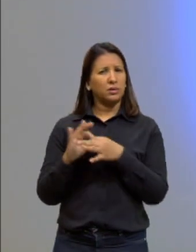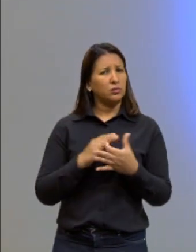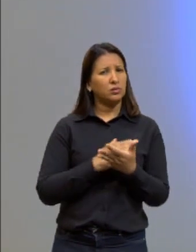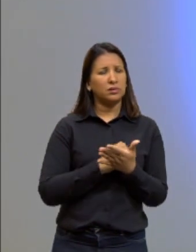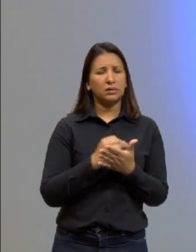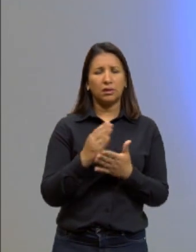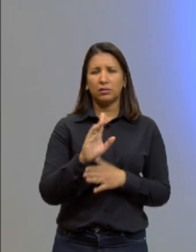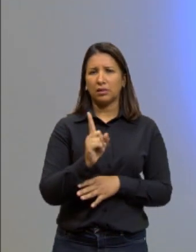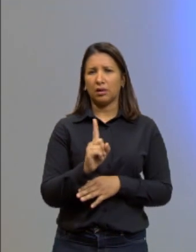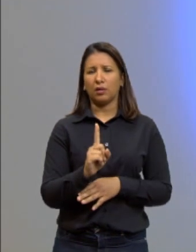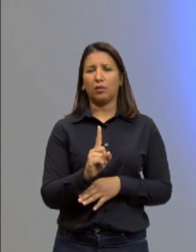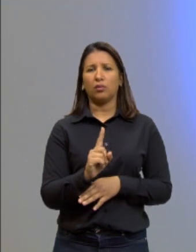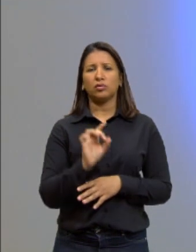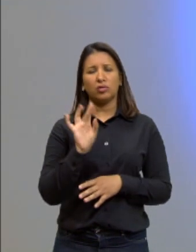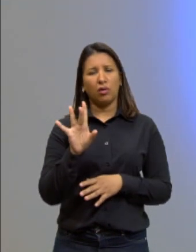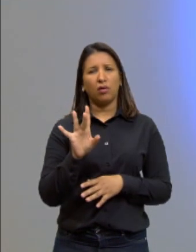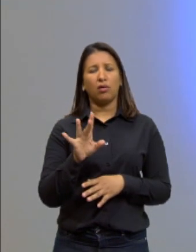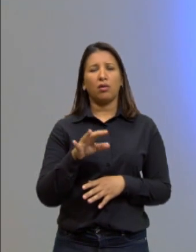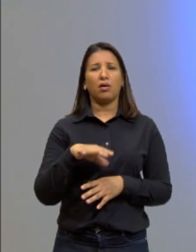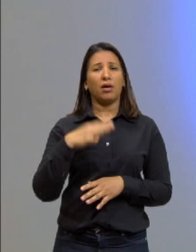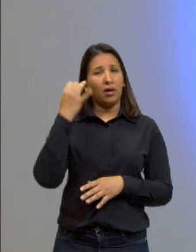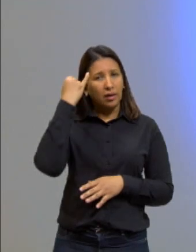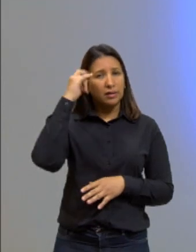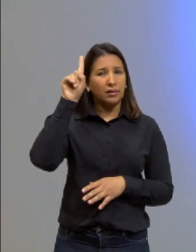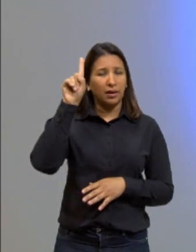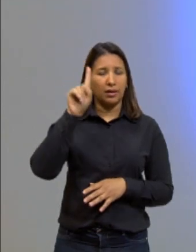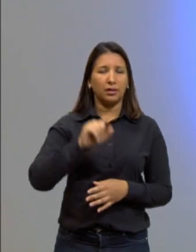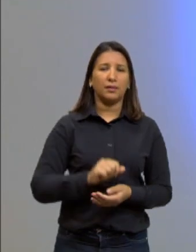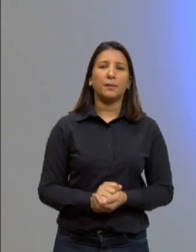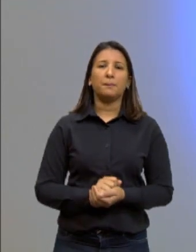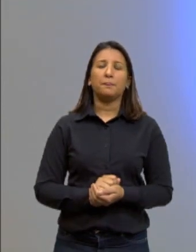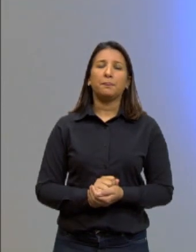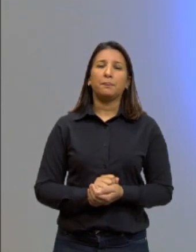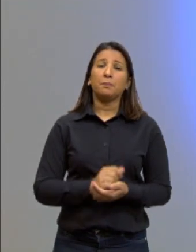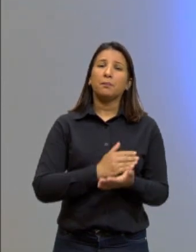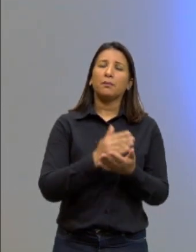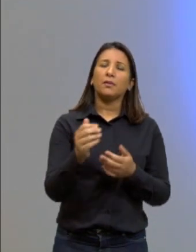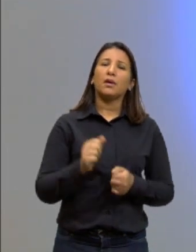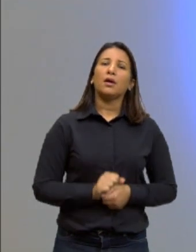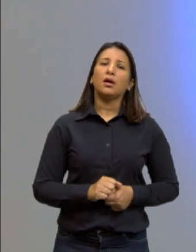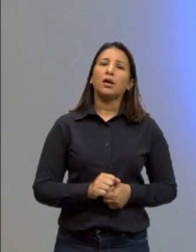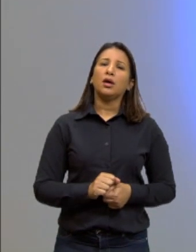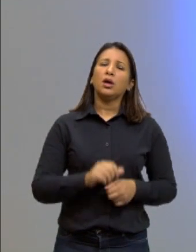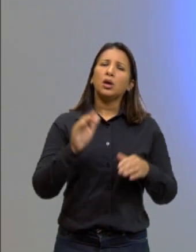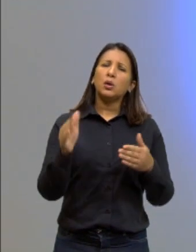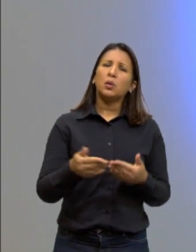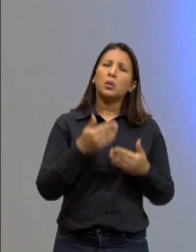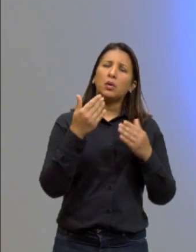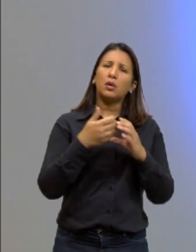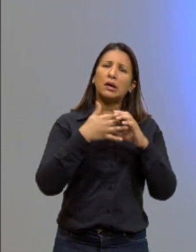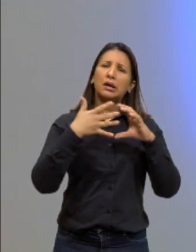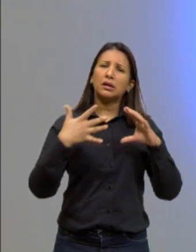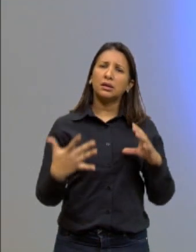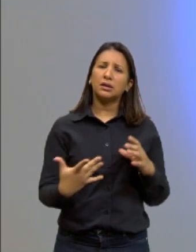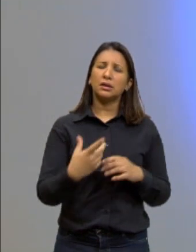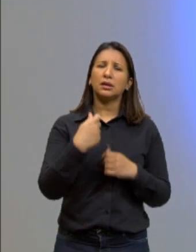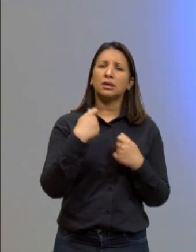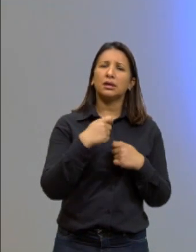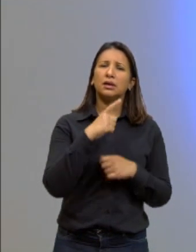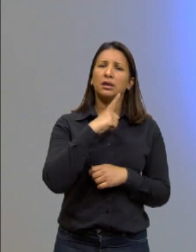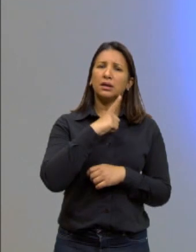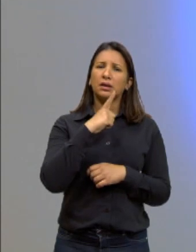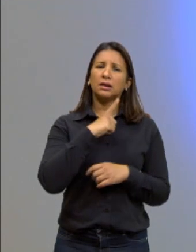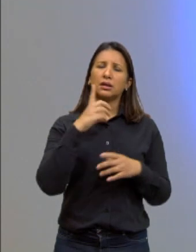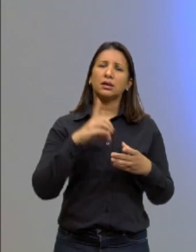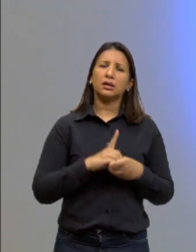vou só falar a tese. Então, ela diz assim, em tal aspecto deve haver uma